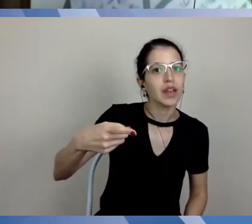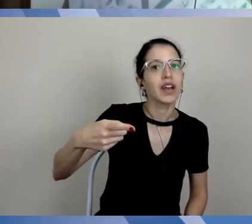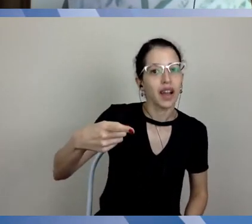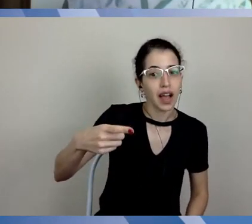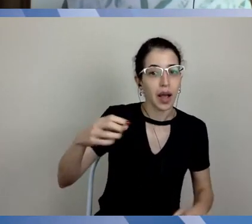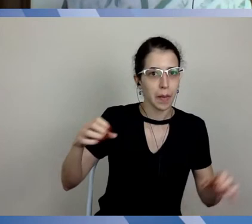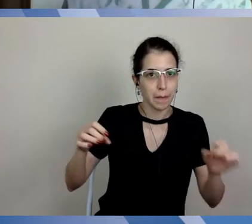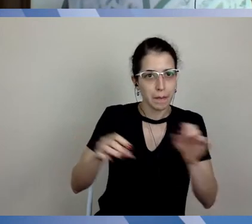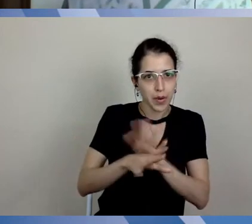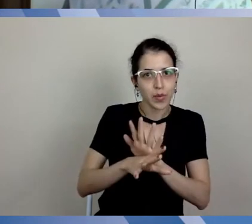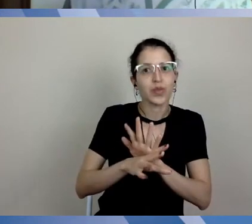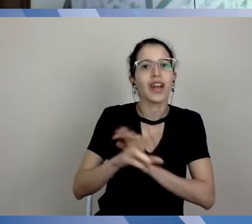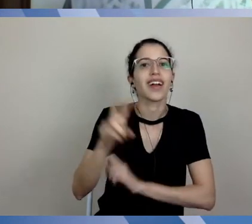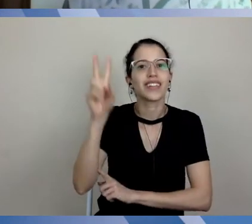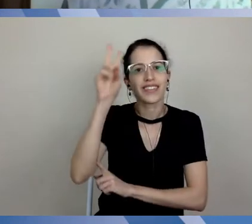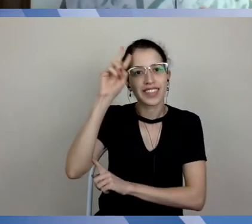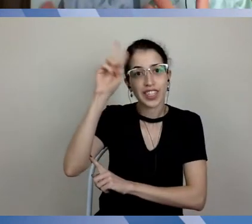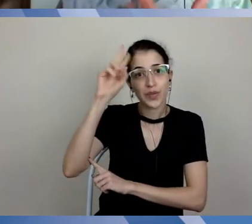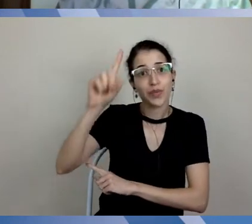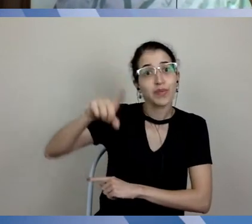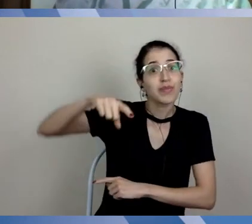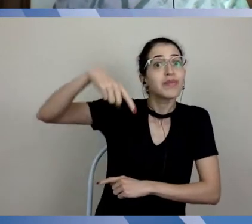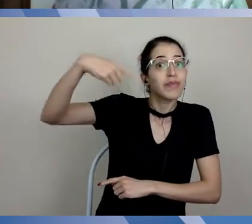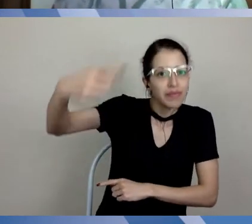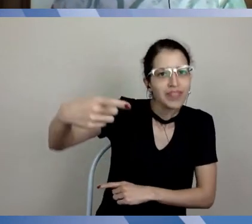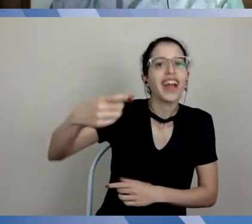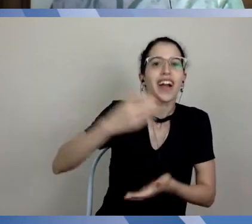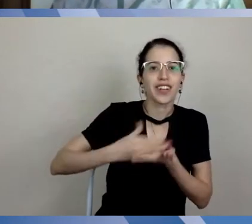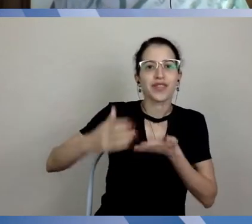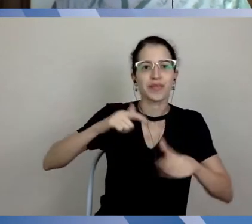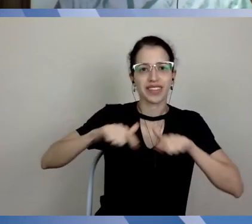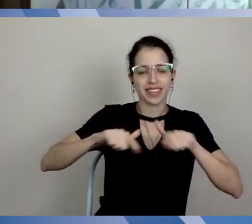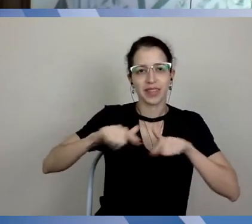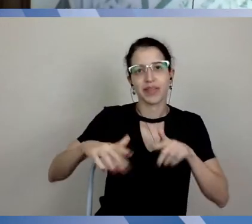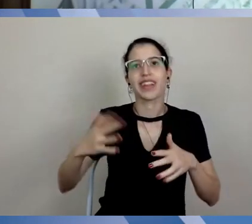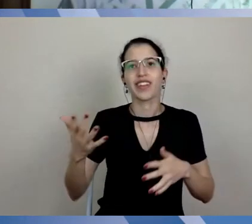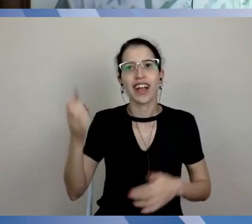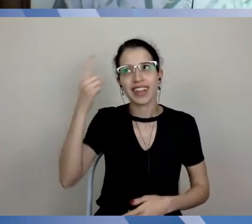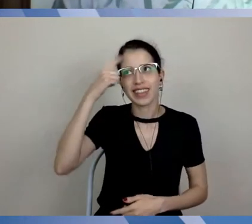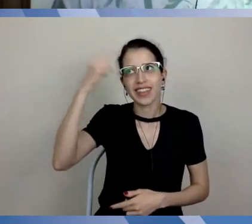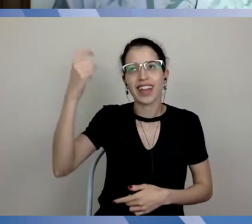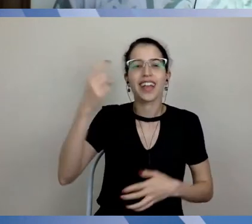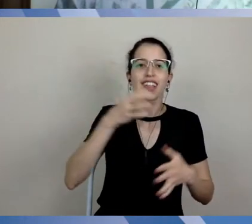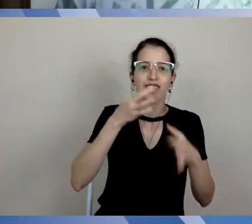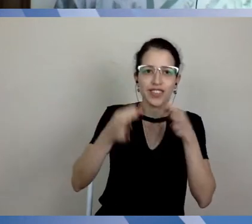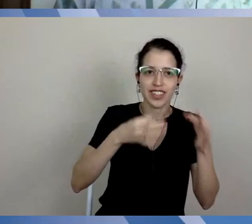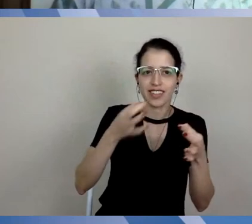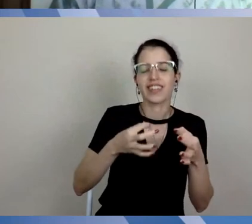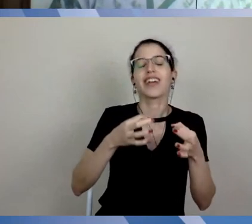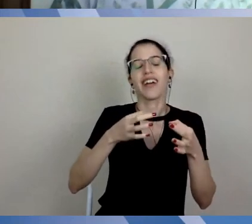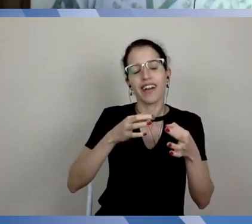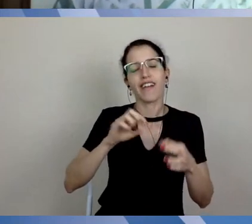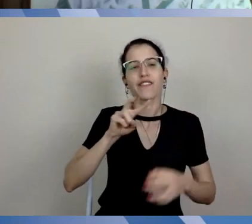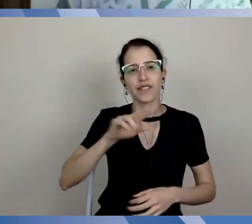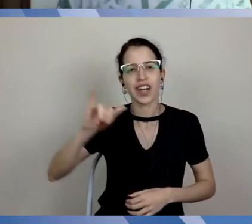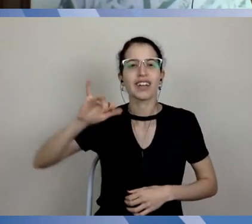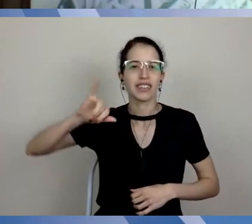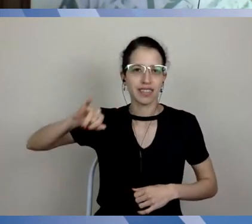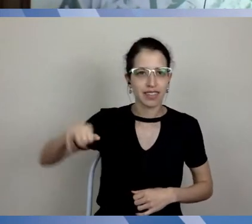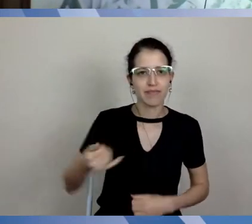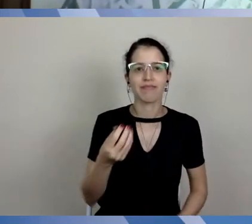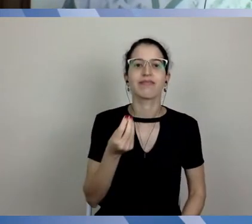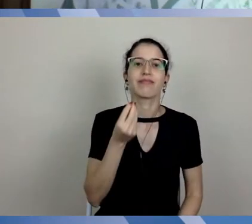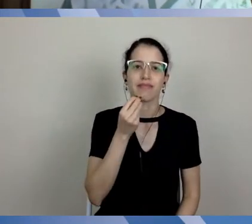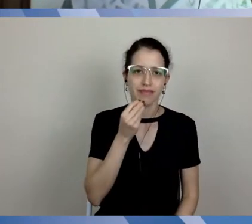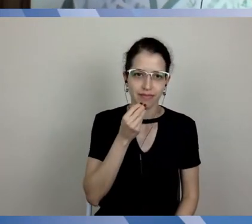já vai começar a trabalhar. E aí, essas ideias, essas sugestões, elas vão ser aproveitadas. Então, não há uma intenção de postergar